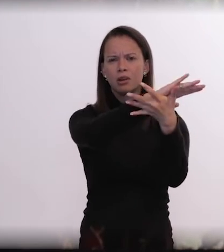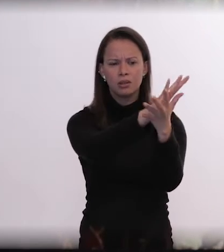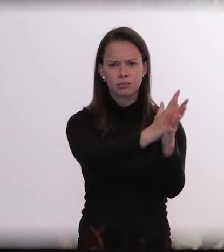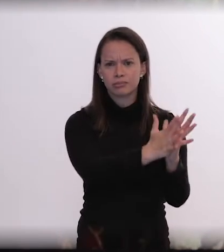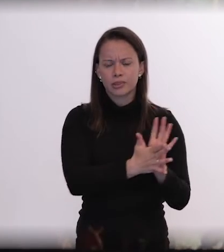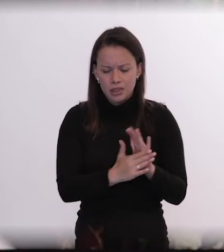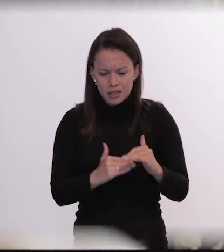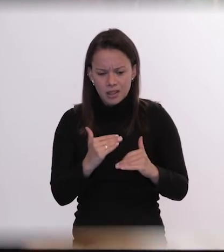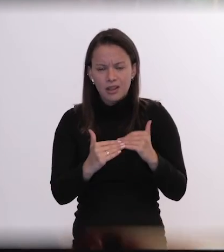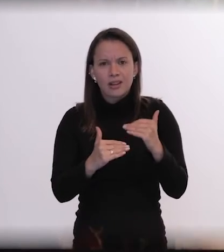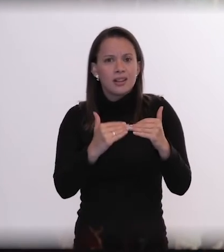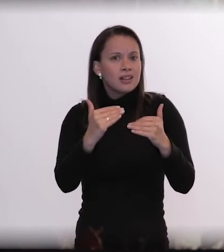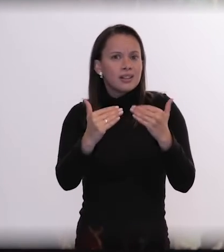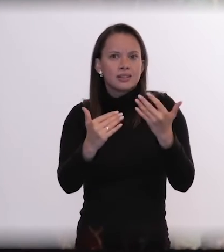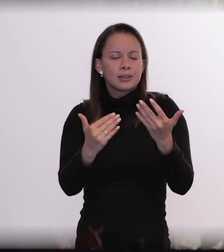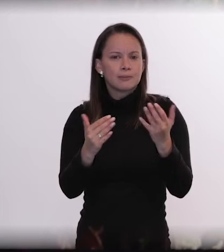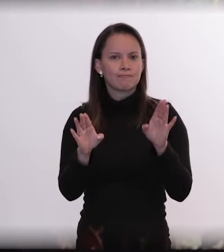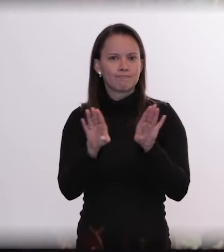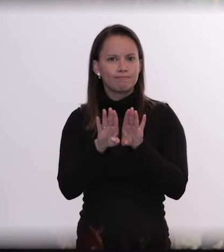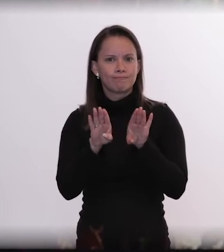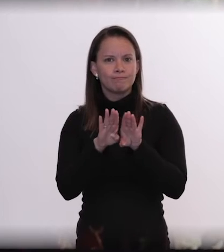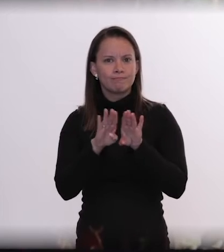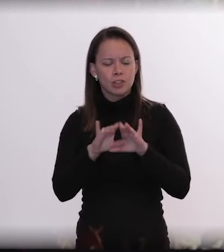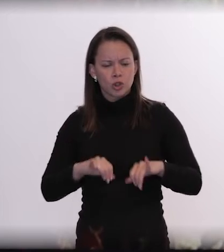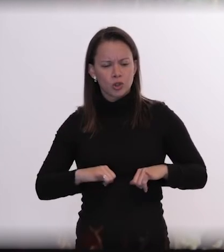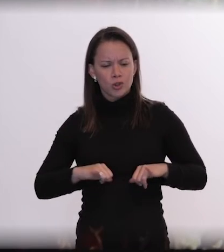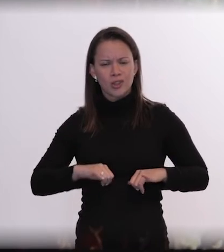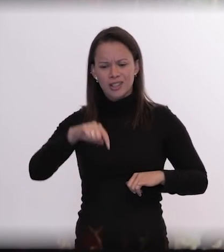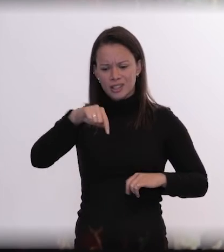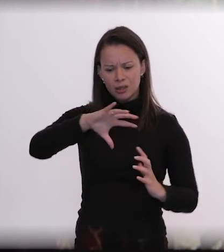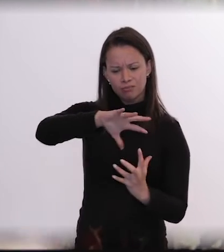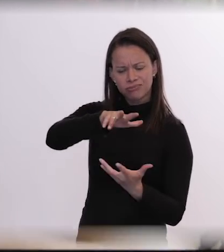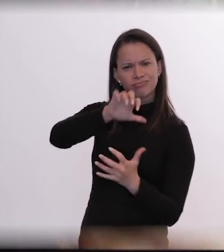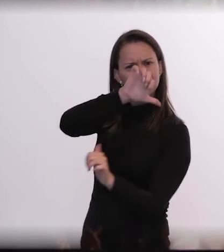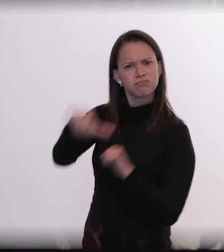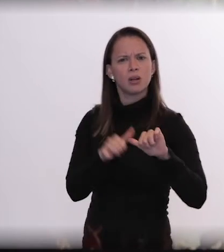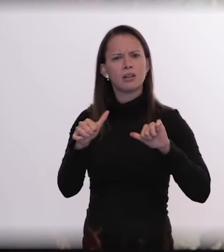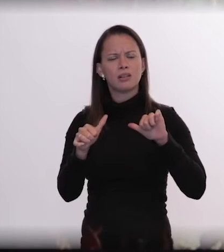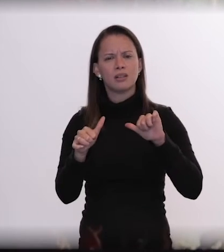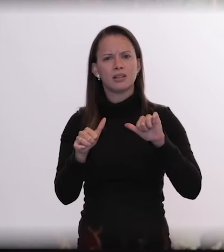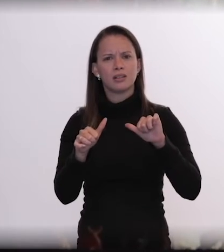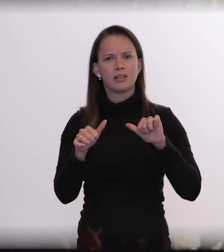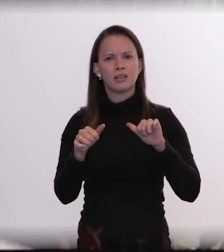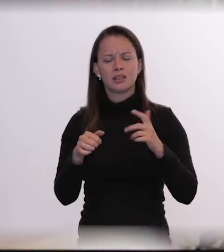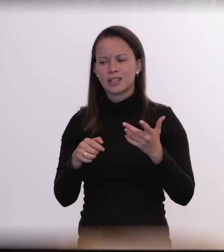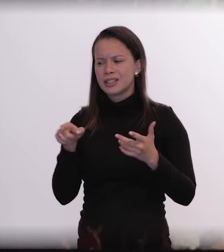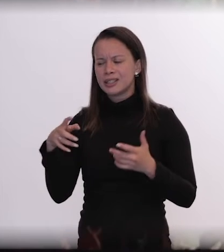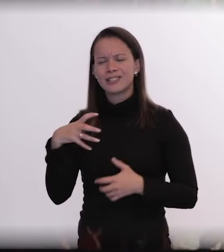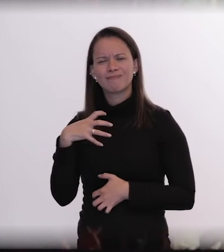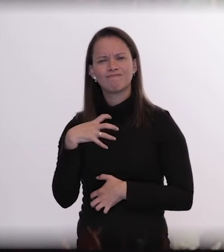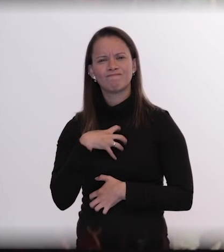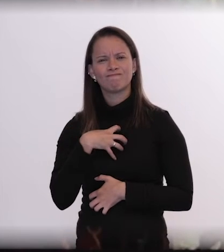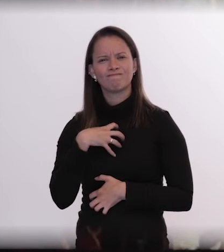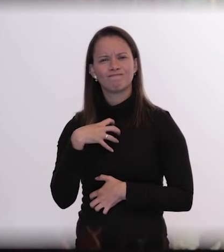processo ou também estão despedaçados por viver num mundo transfigurado. E eles são os mais vulneráveis e estão sentindo